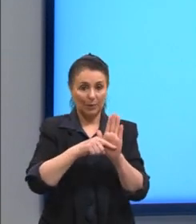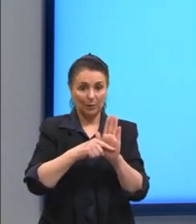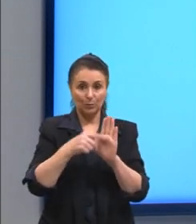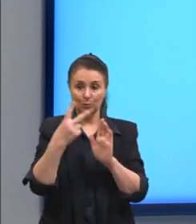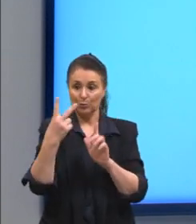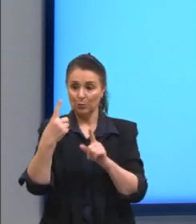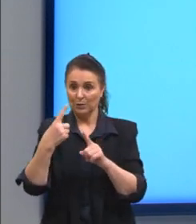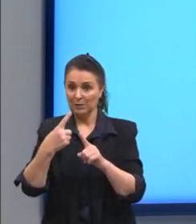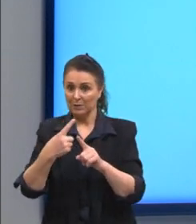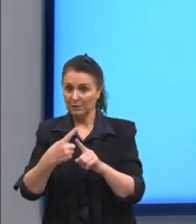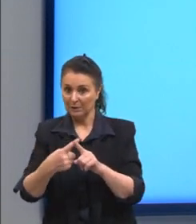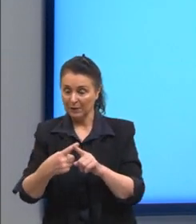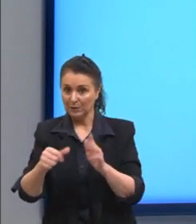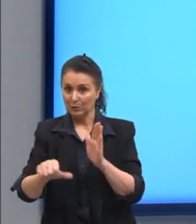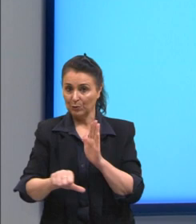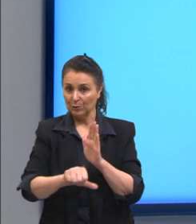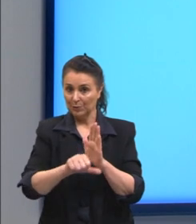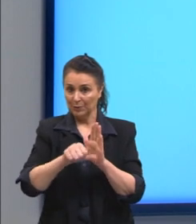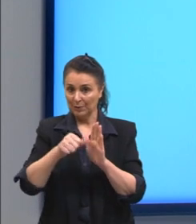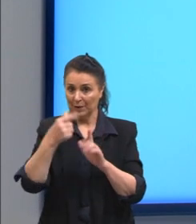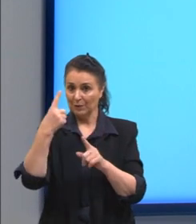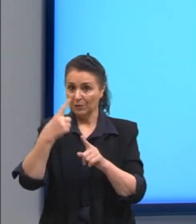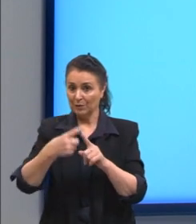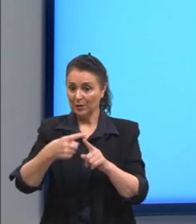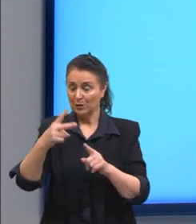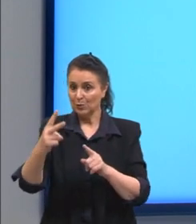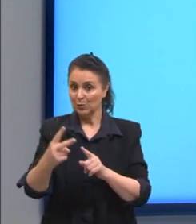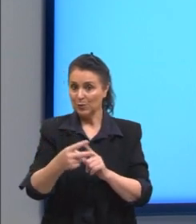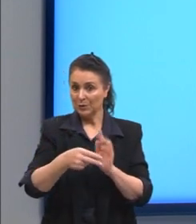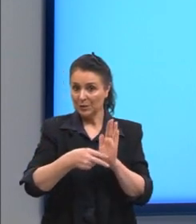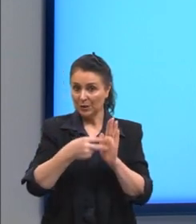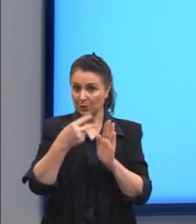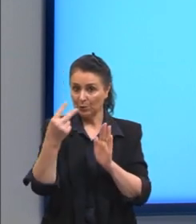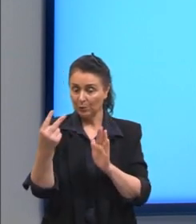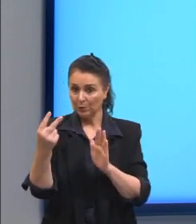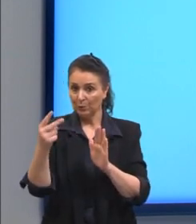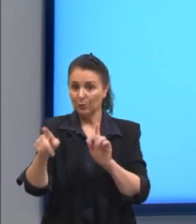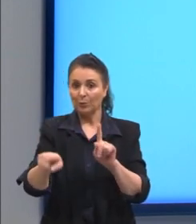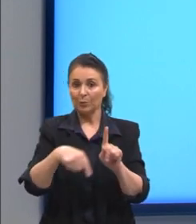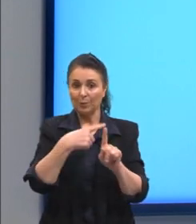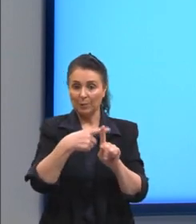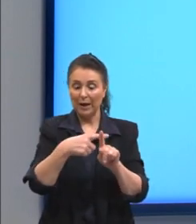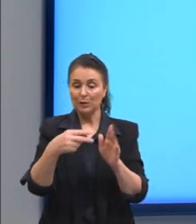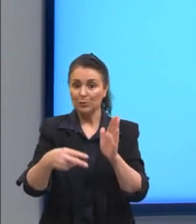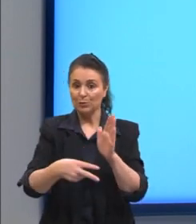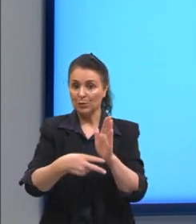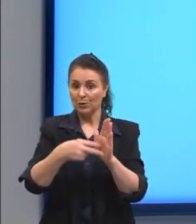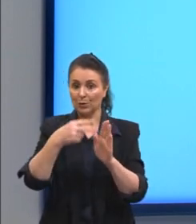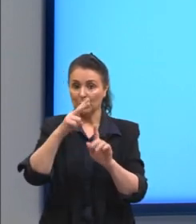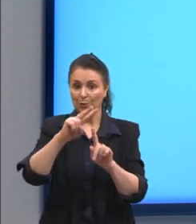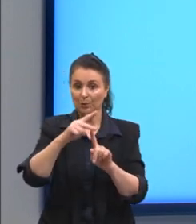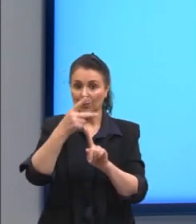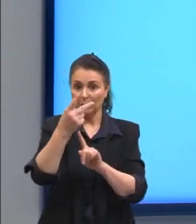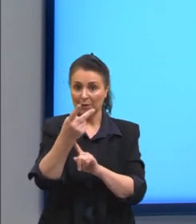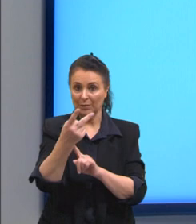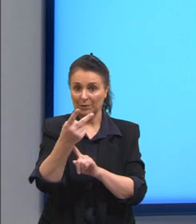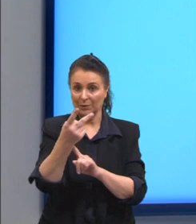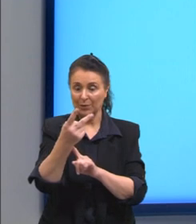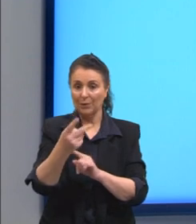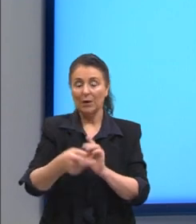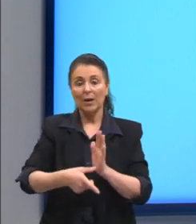primeiro termo vezes o segundo termo mais o segundo termo ao quadrado observem que